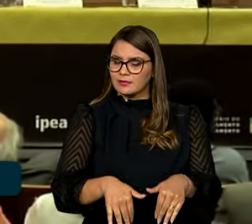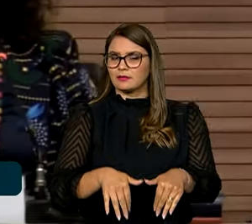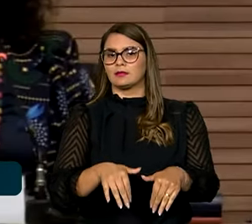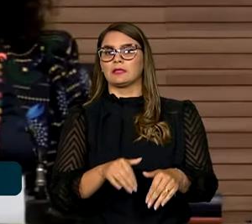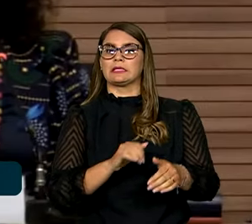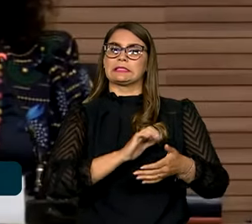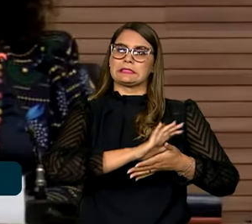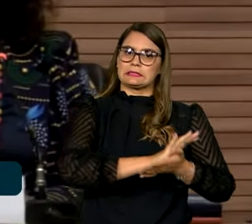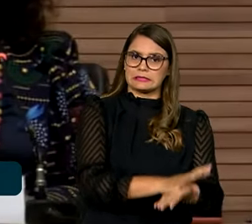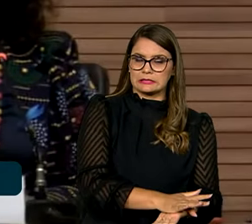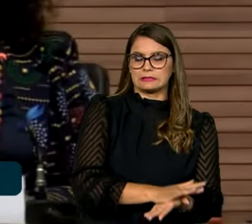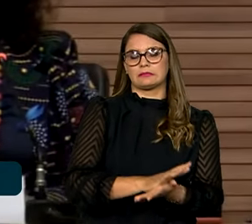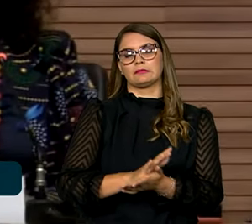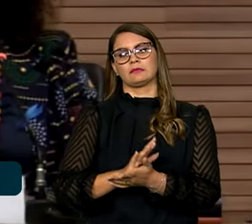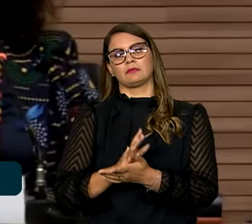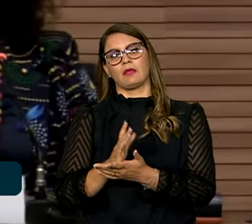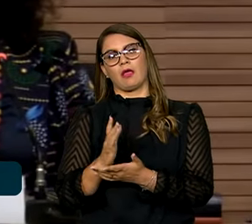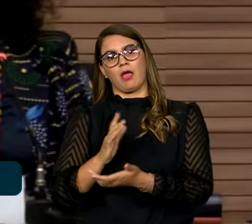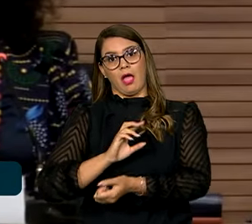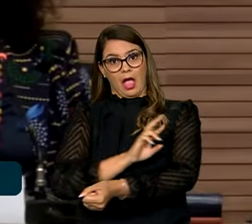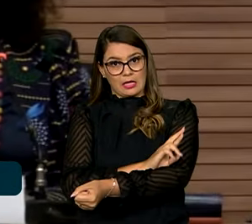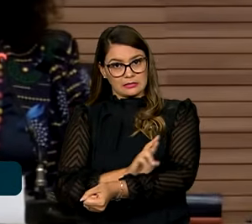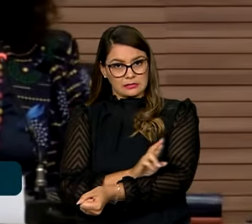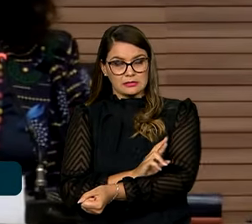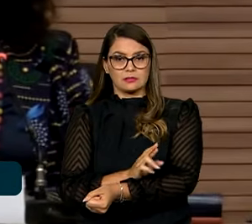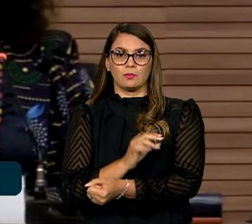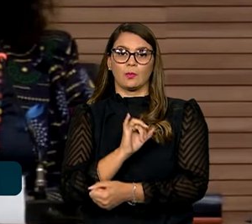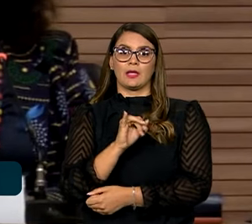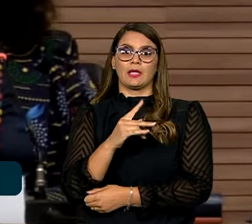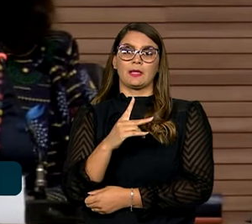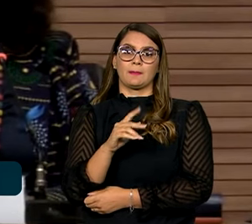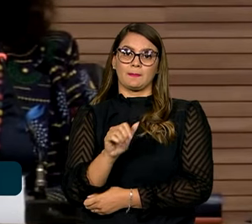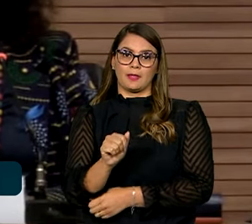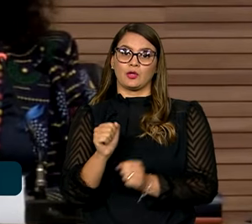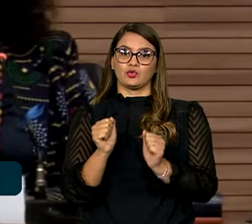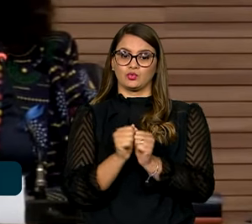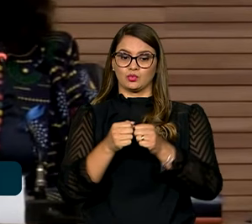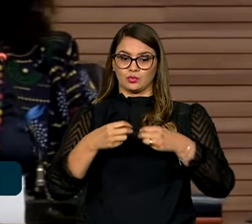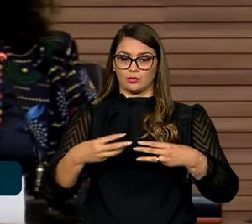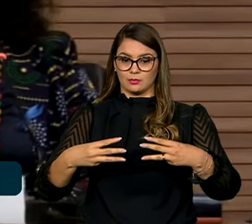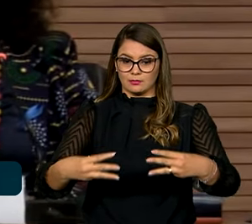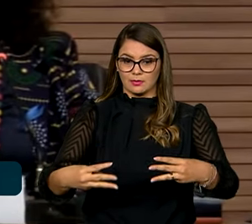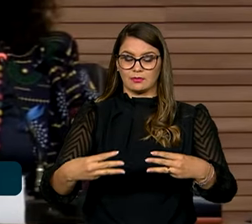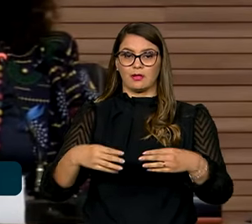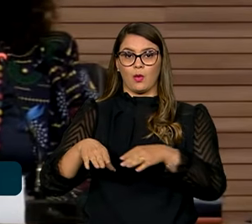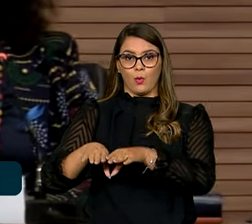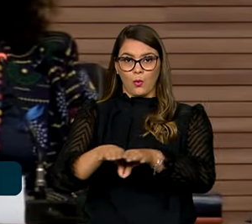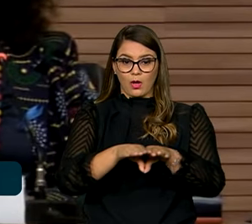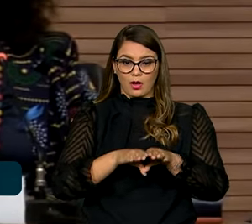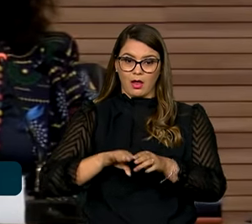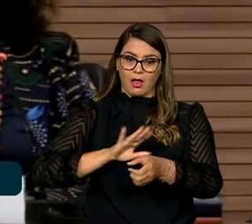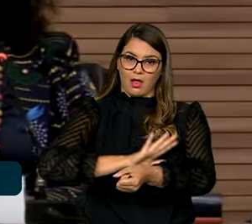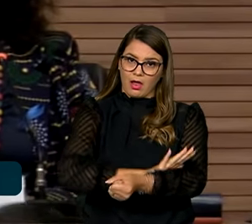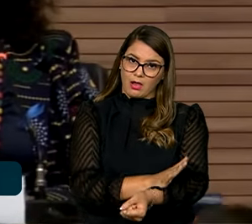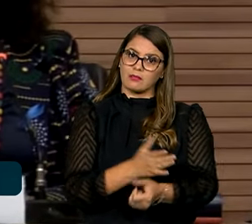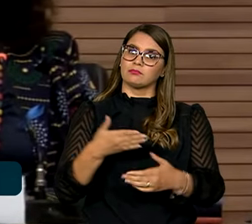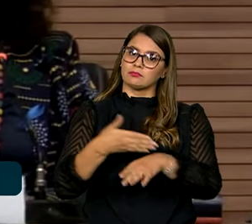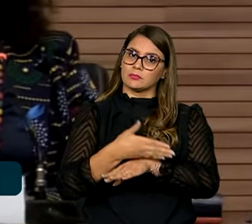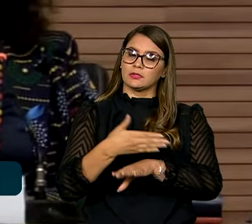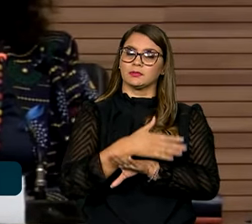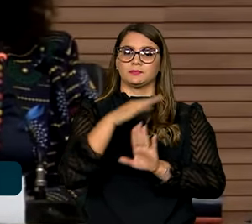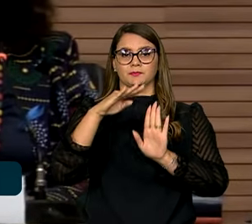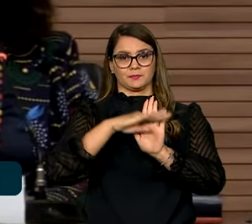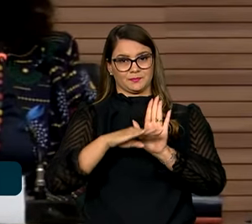racismo foi organizado pelo IPEA em parceria com o Ministério da Igualdade Racial e faz parte da agenda que